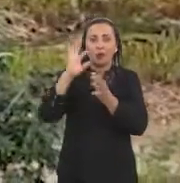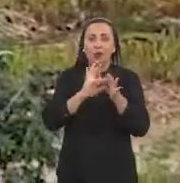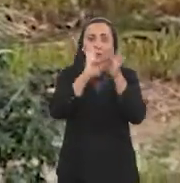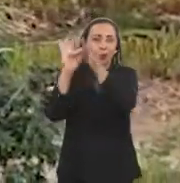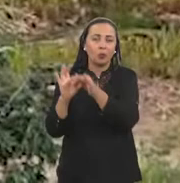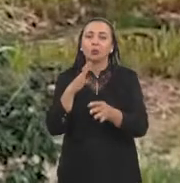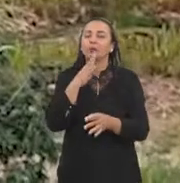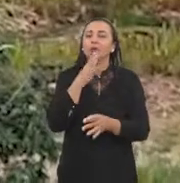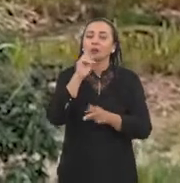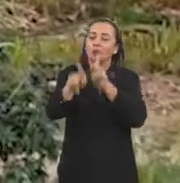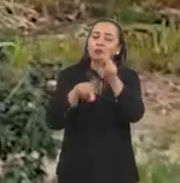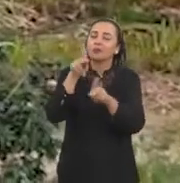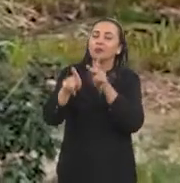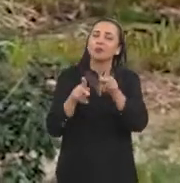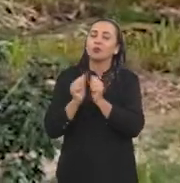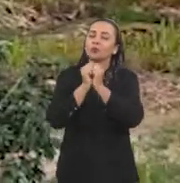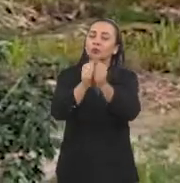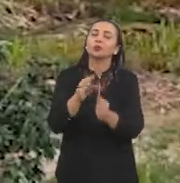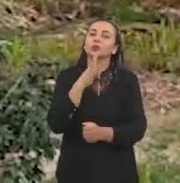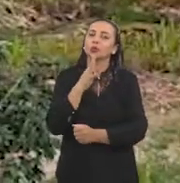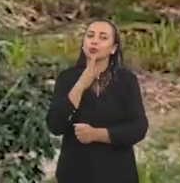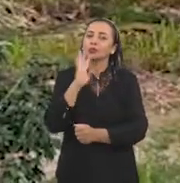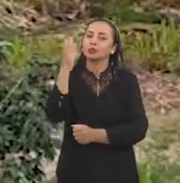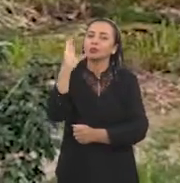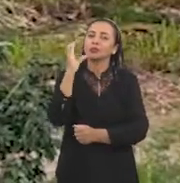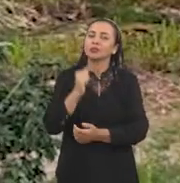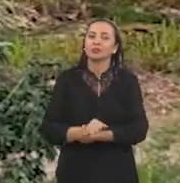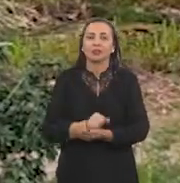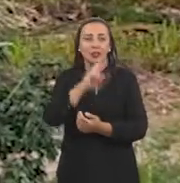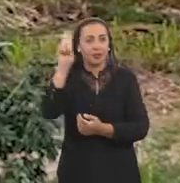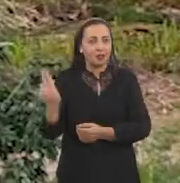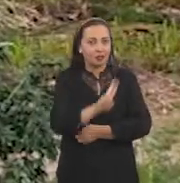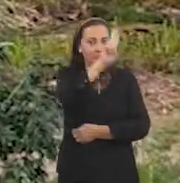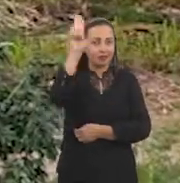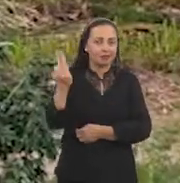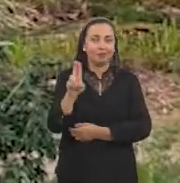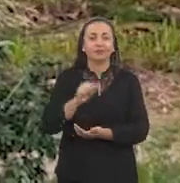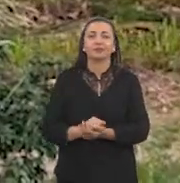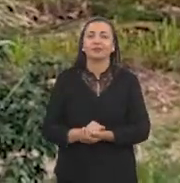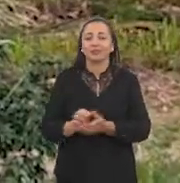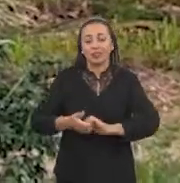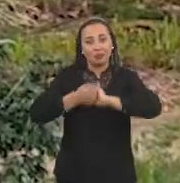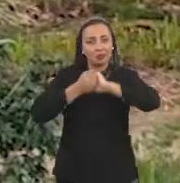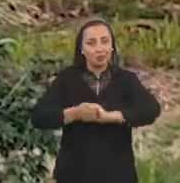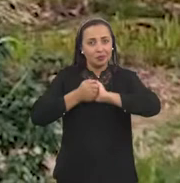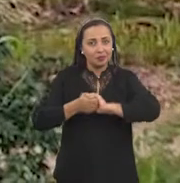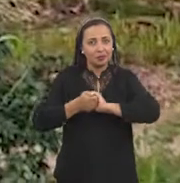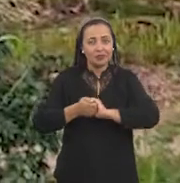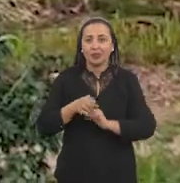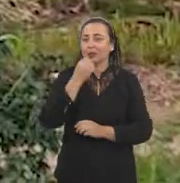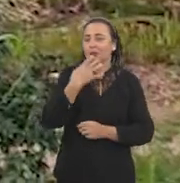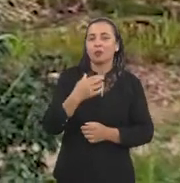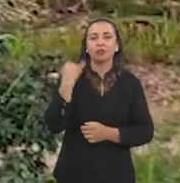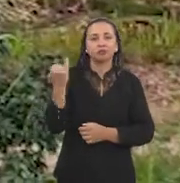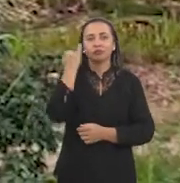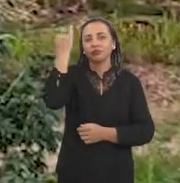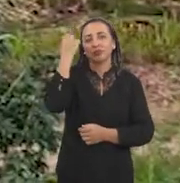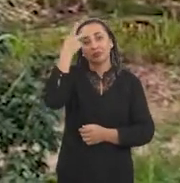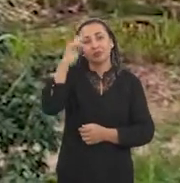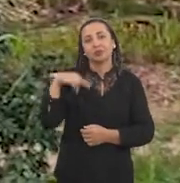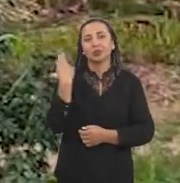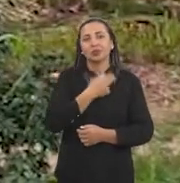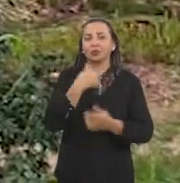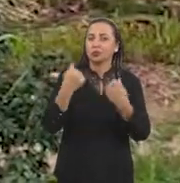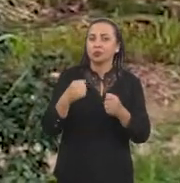conhecimento popular com o conhecimento científico da universidade. E essa parceria, essa cooperação, ela foi